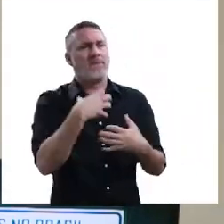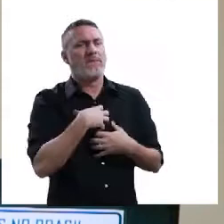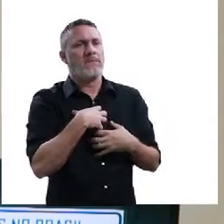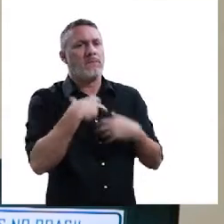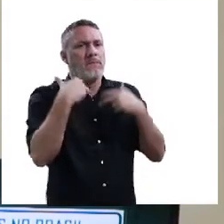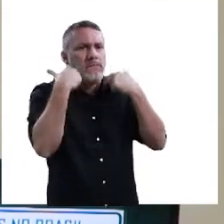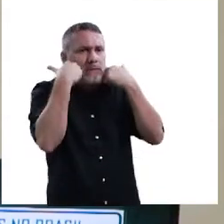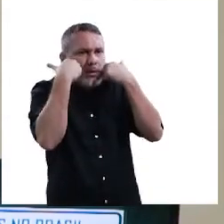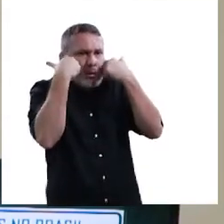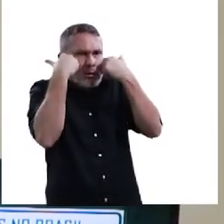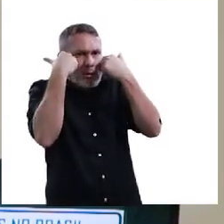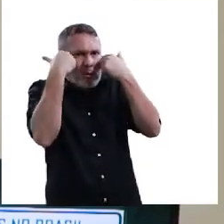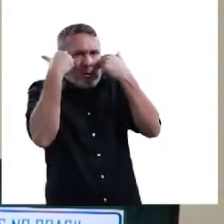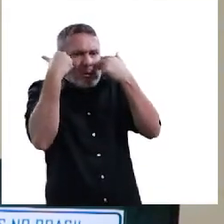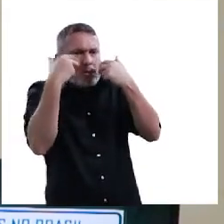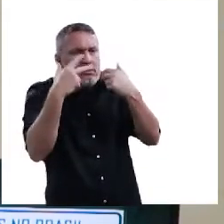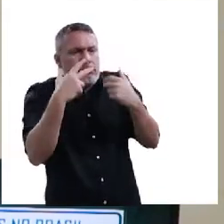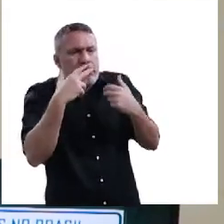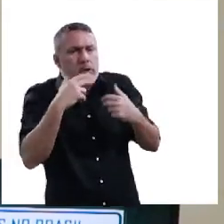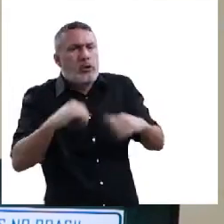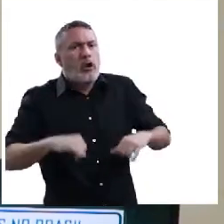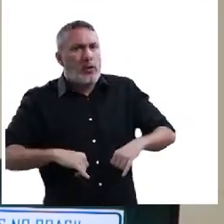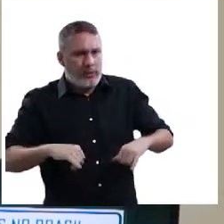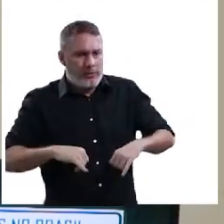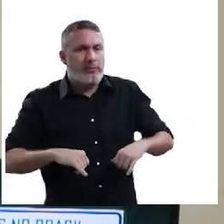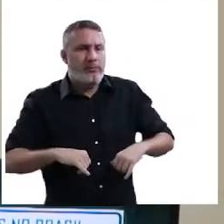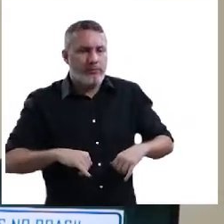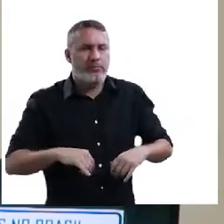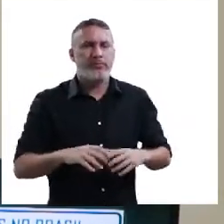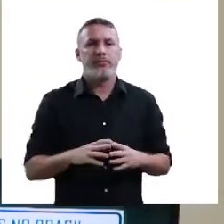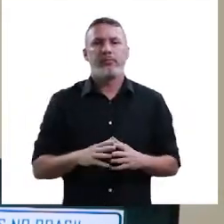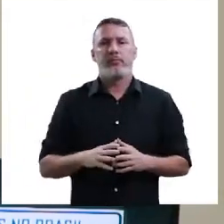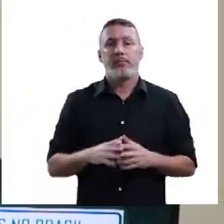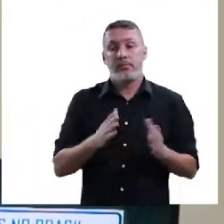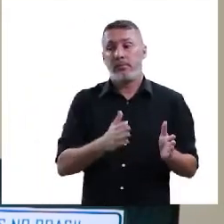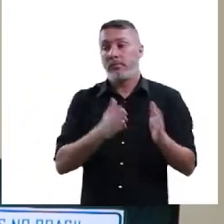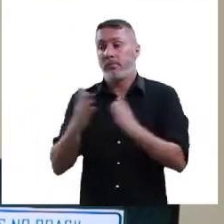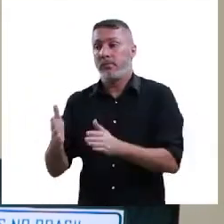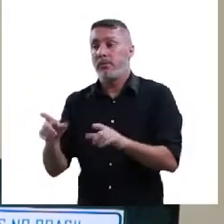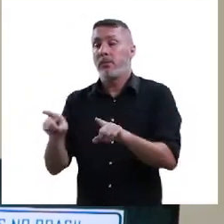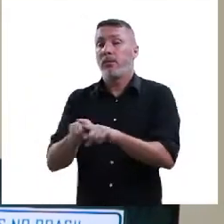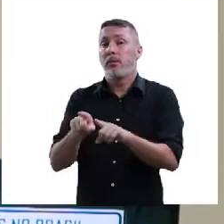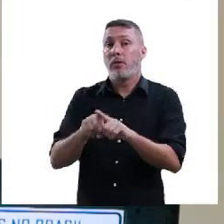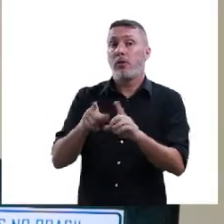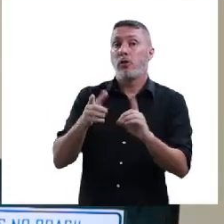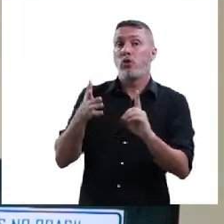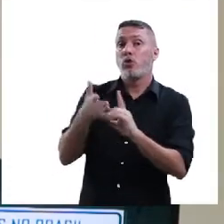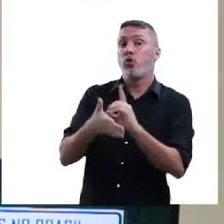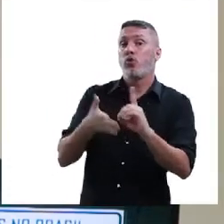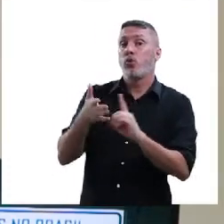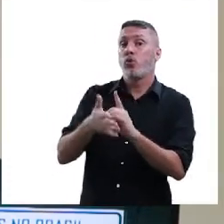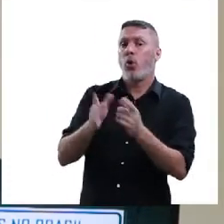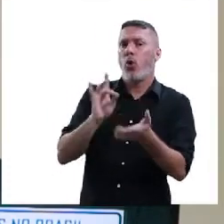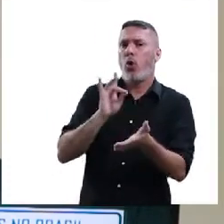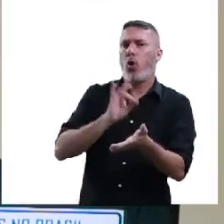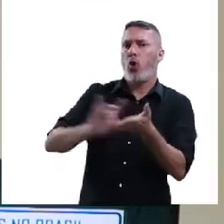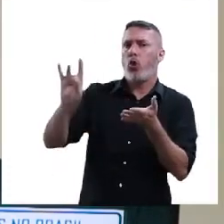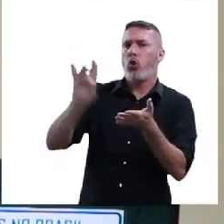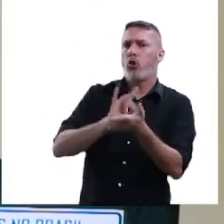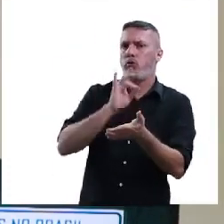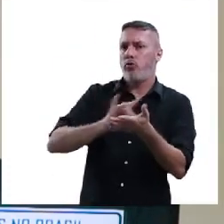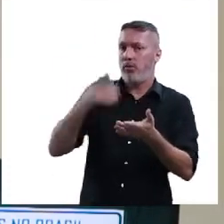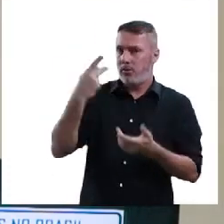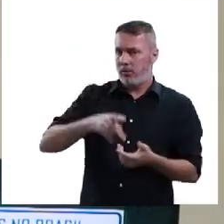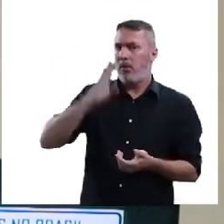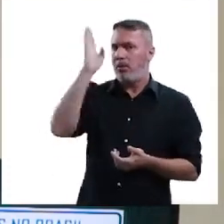a fragilidade daquela pessoa. E aquela pessoa pode sofrer por isso. Nós vamos falar também sobre o discurso de ódio